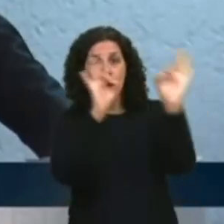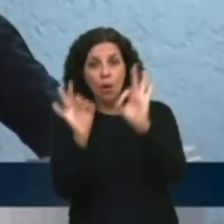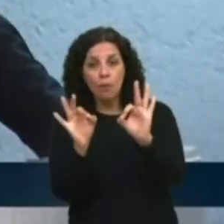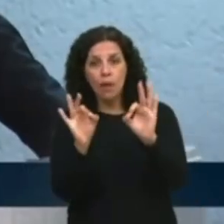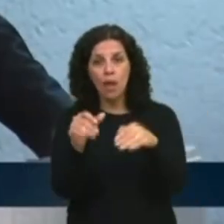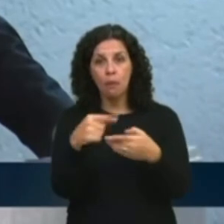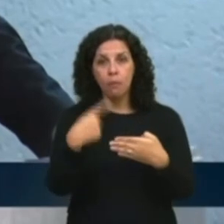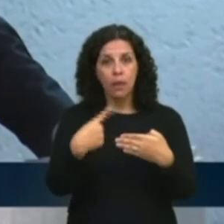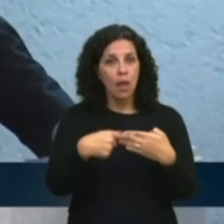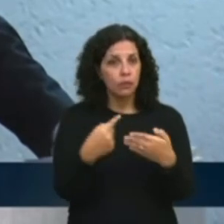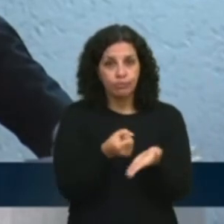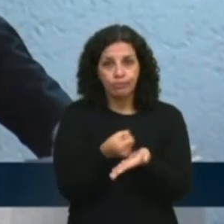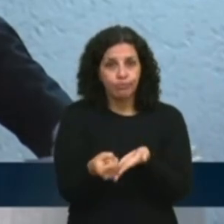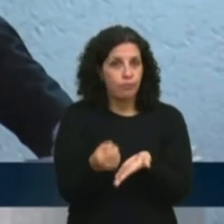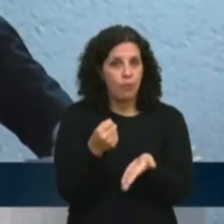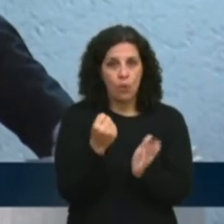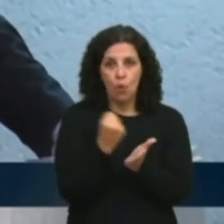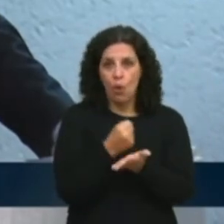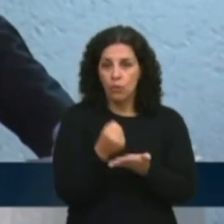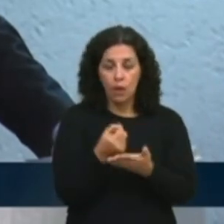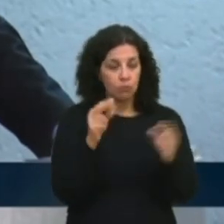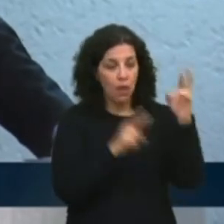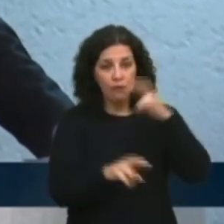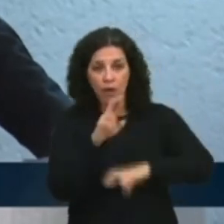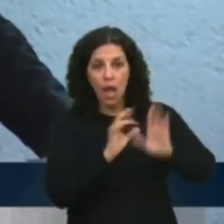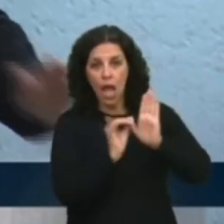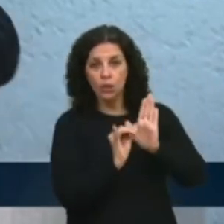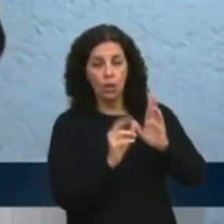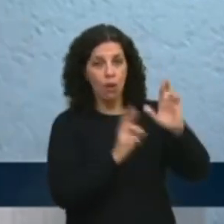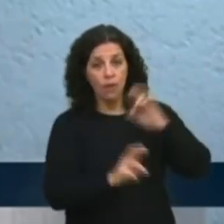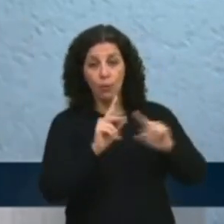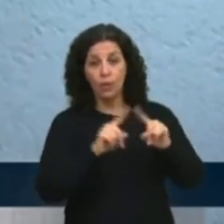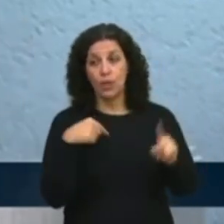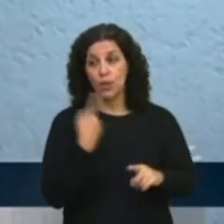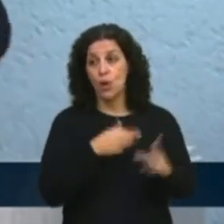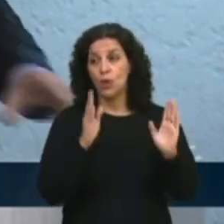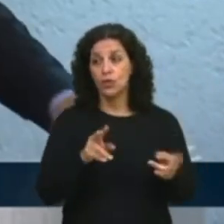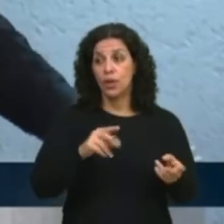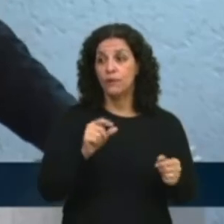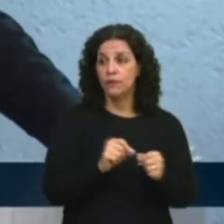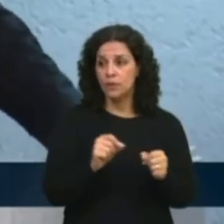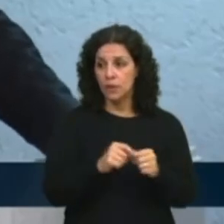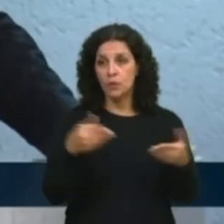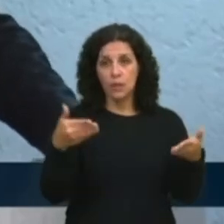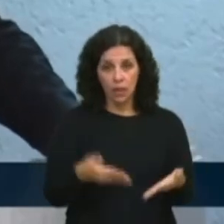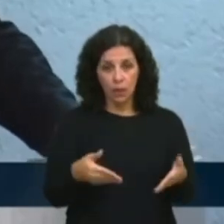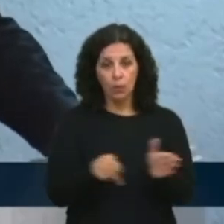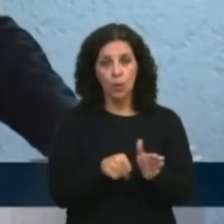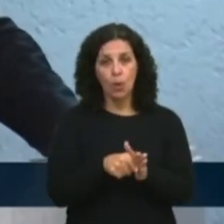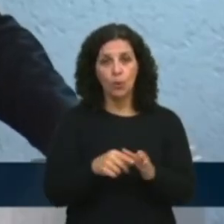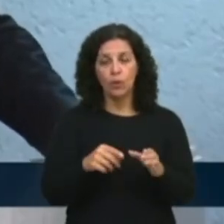dos contratos, do PER, enfim, do edital, quando nós deixamos de ter aqui a